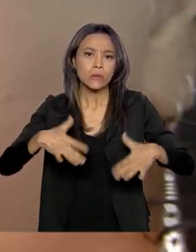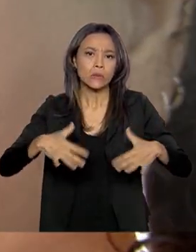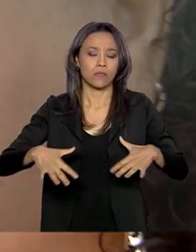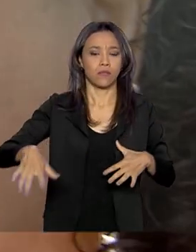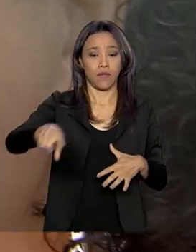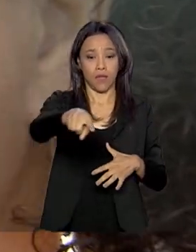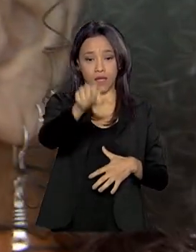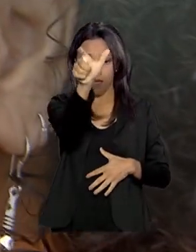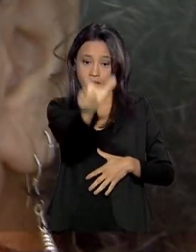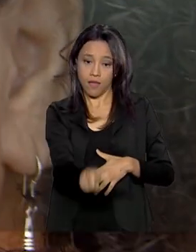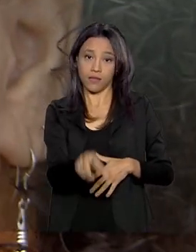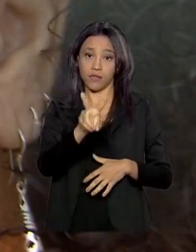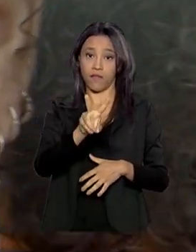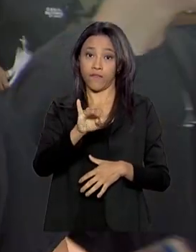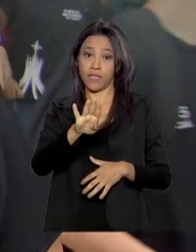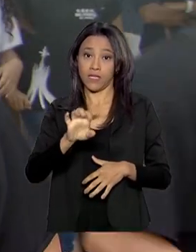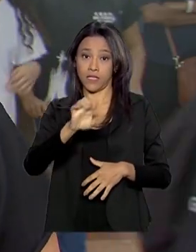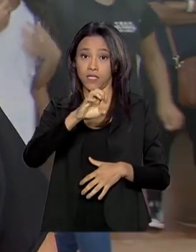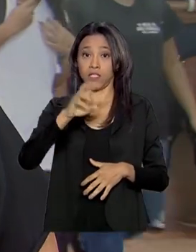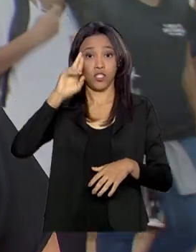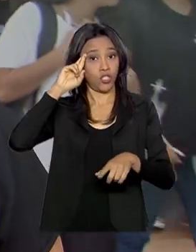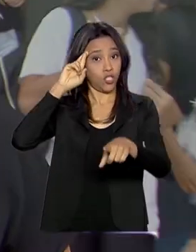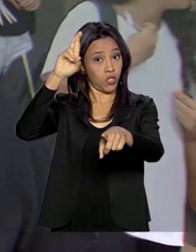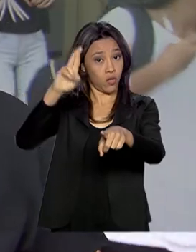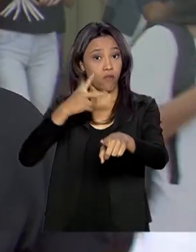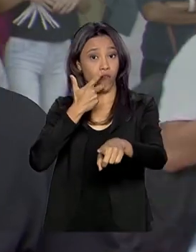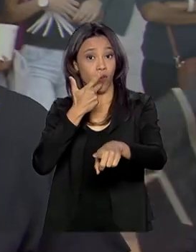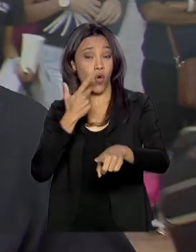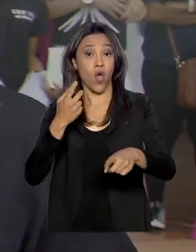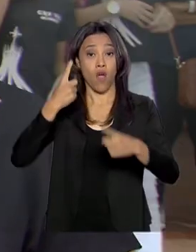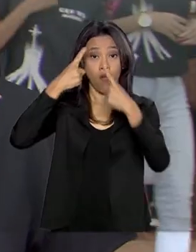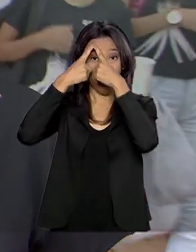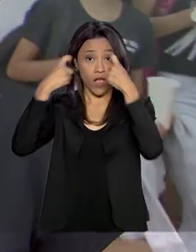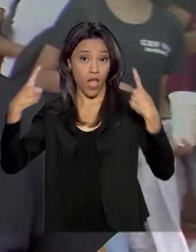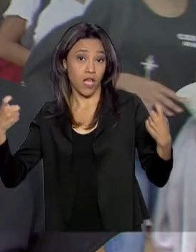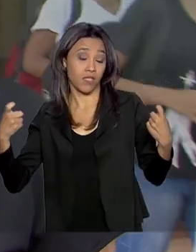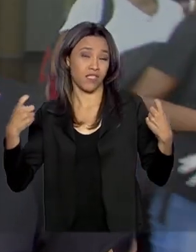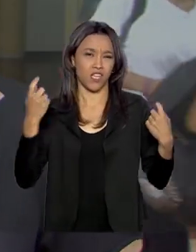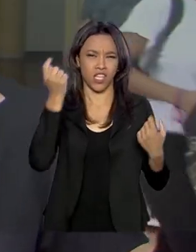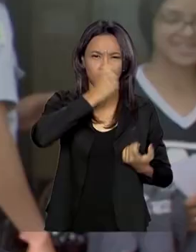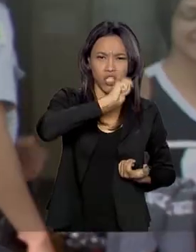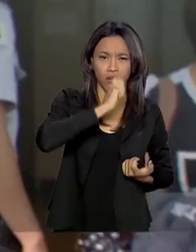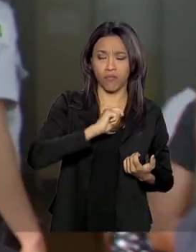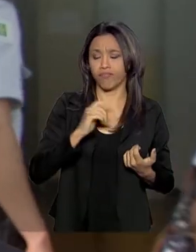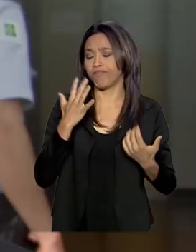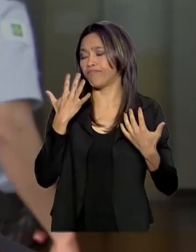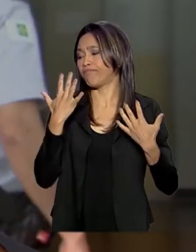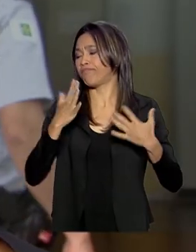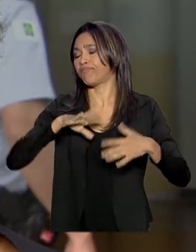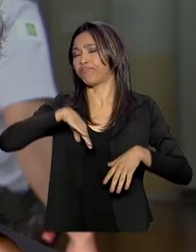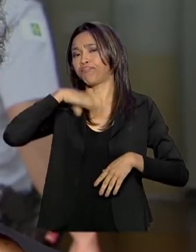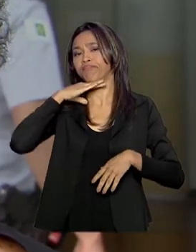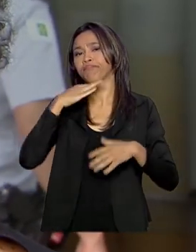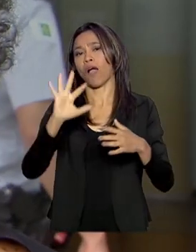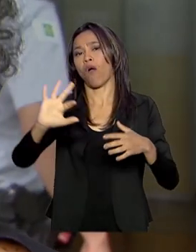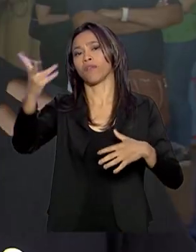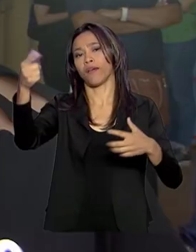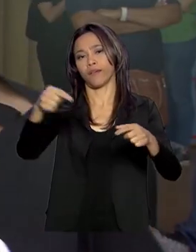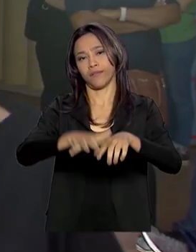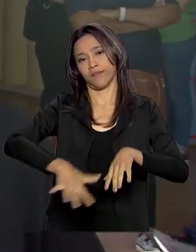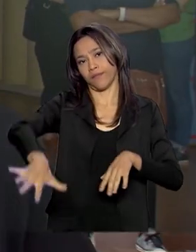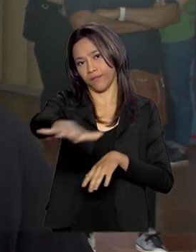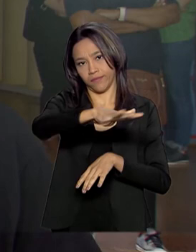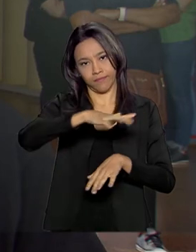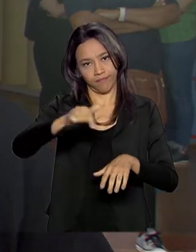-diretora, violência e droga são problemas comuns por aqui. E falar sobre o assunto faz parte do cotidiano.